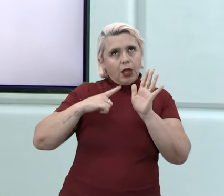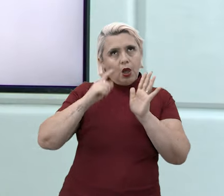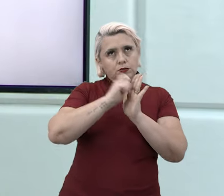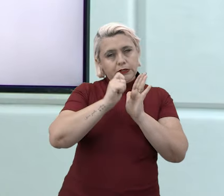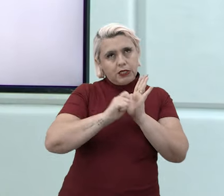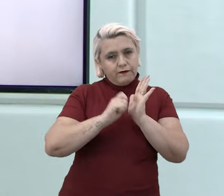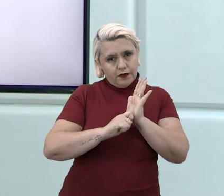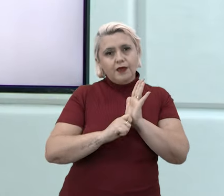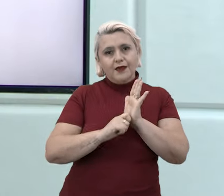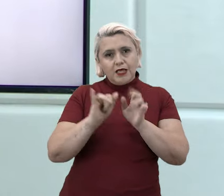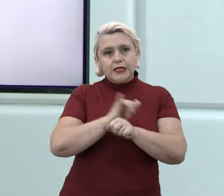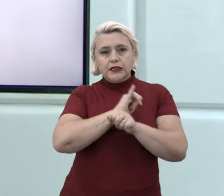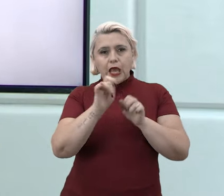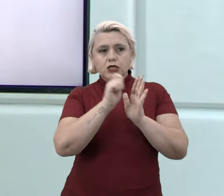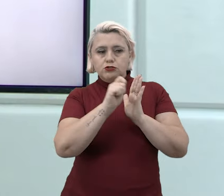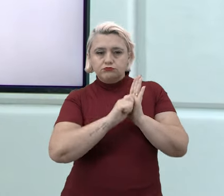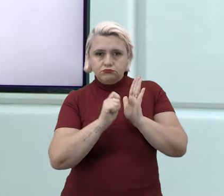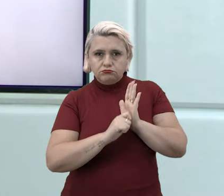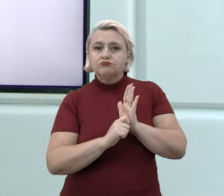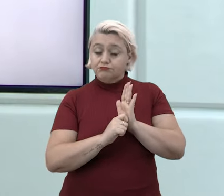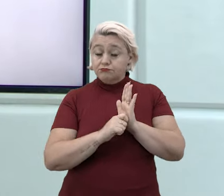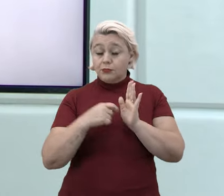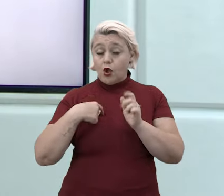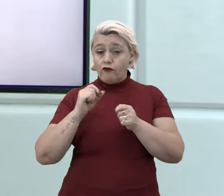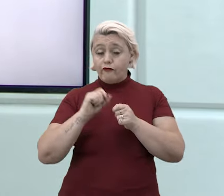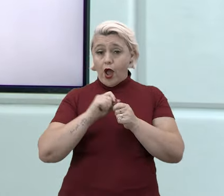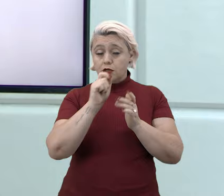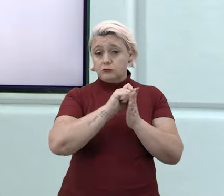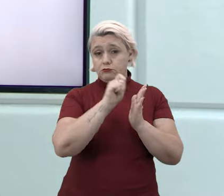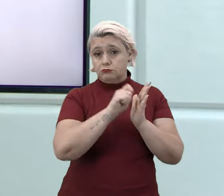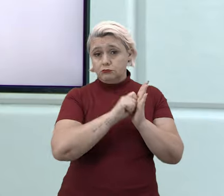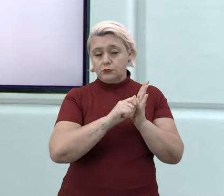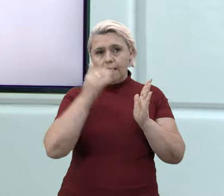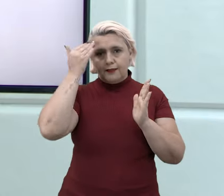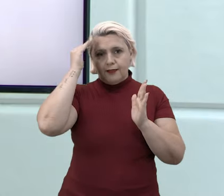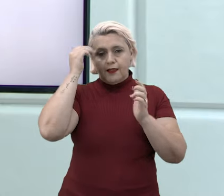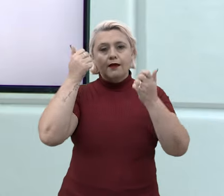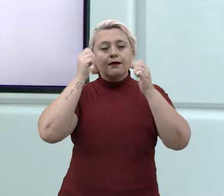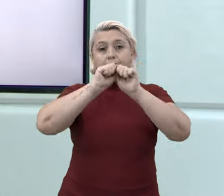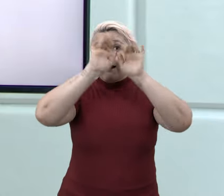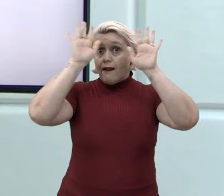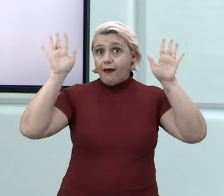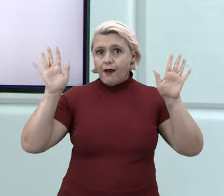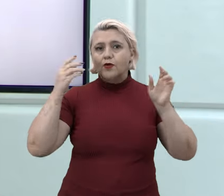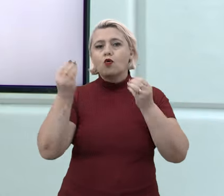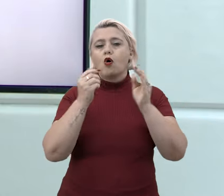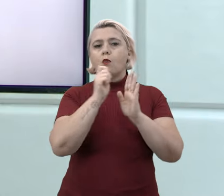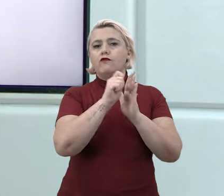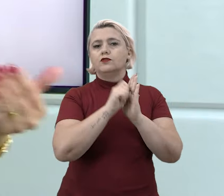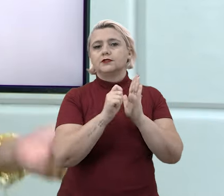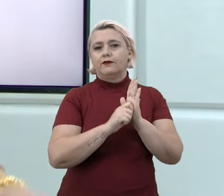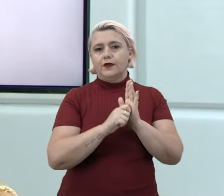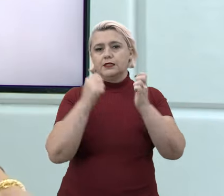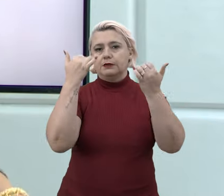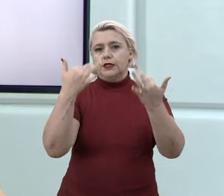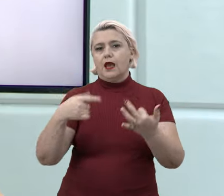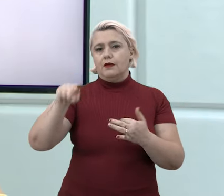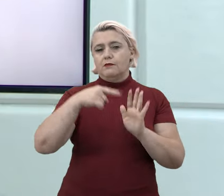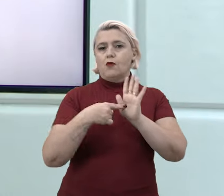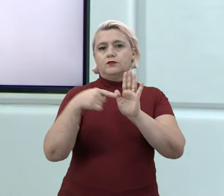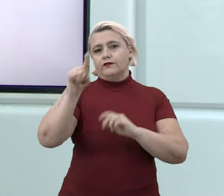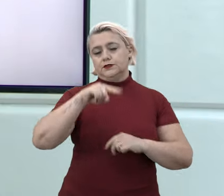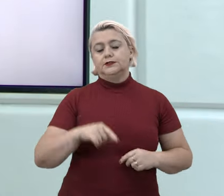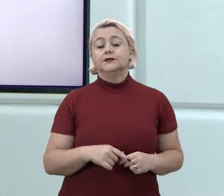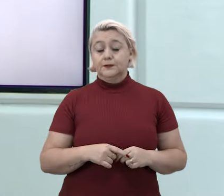de recurso que eu estou usando, né? É um instrumento que eu estou usando aqui para me fazer entender, para ficar claro o que eu quero dizer.